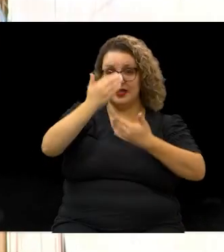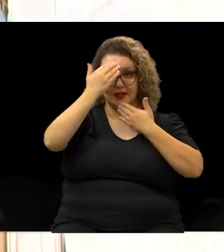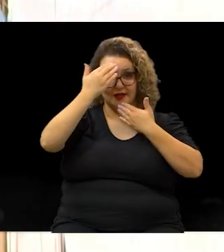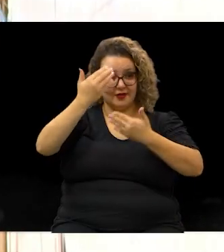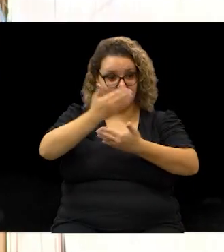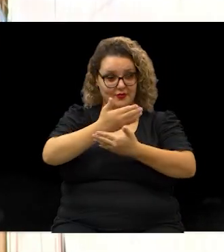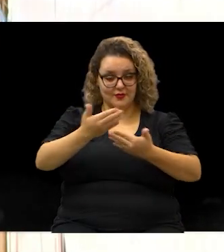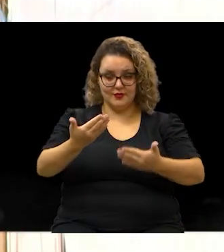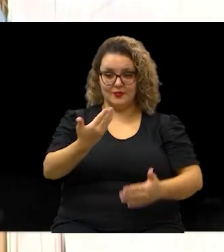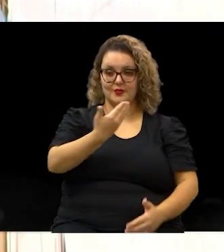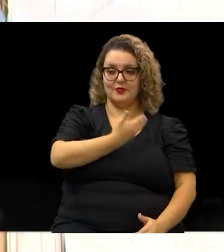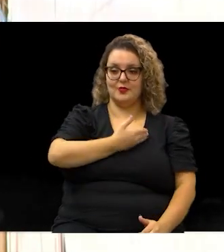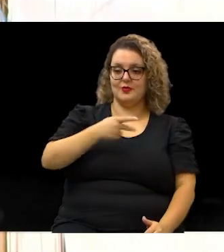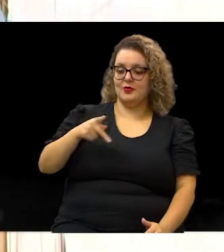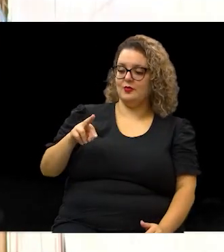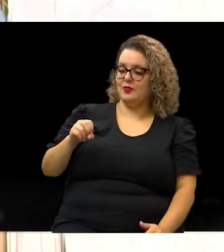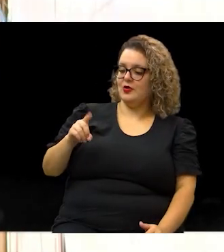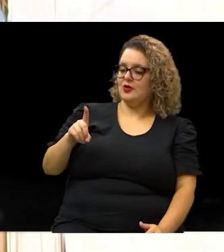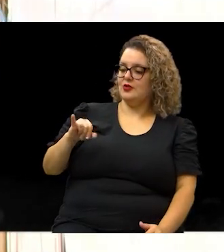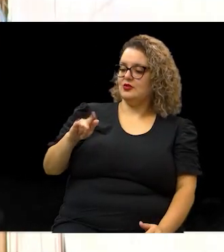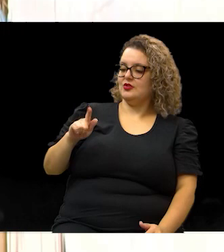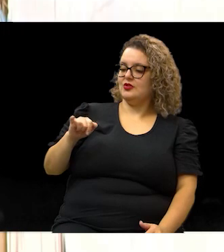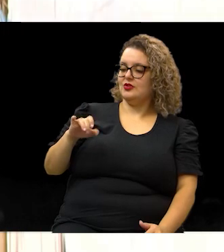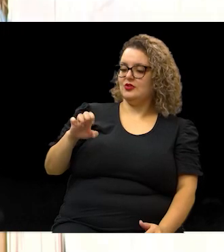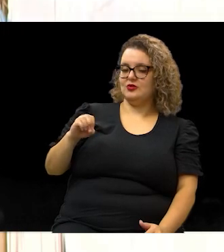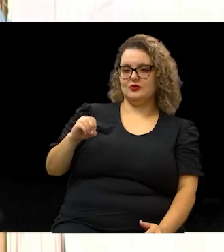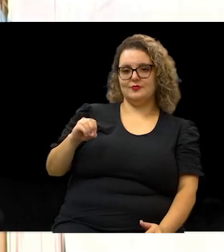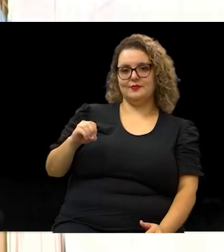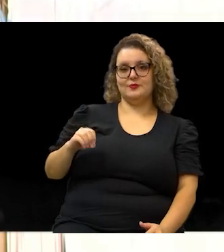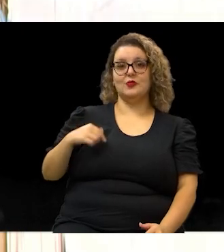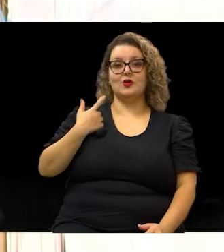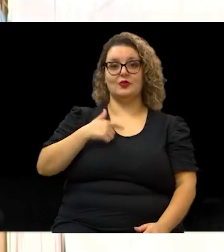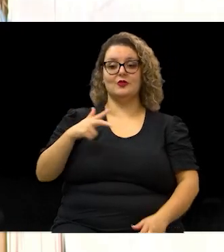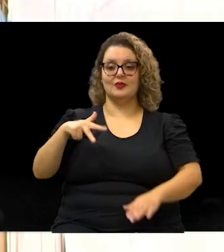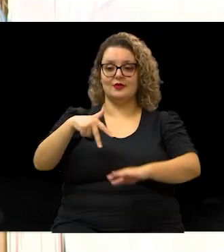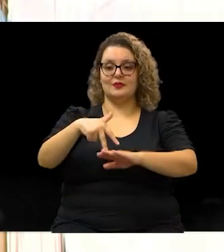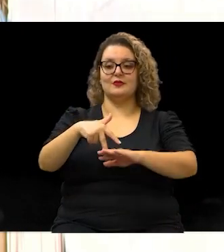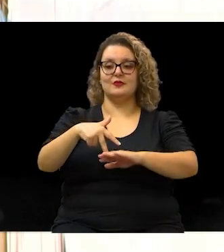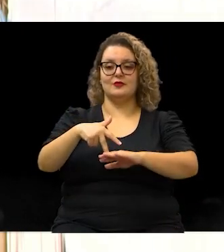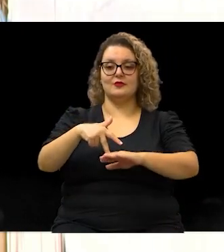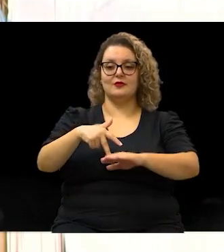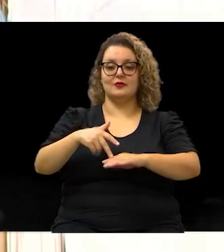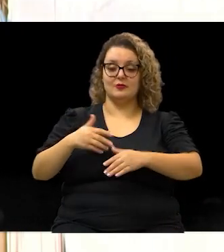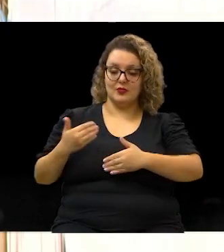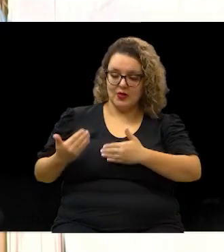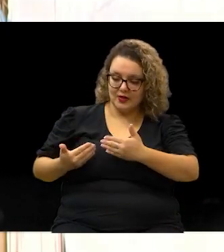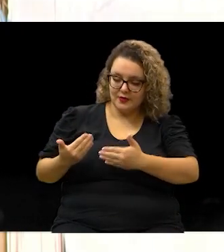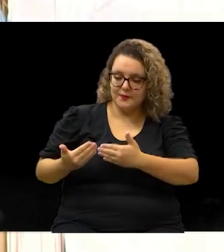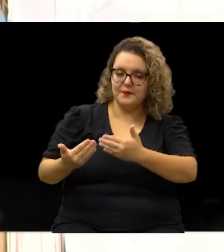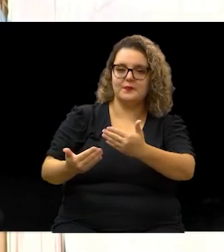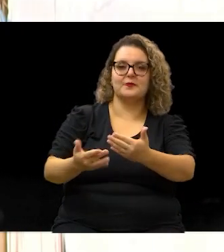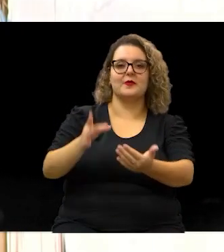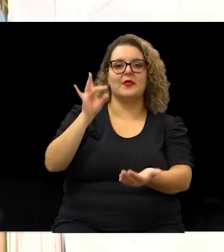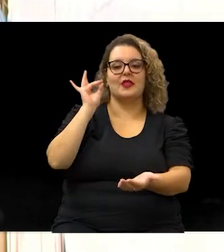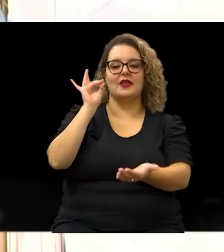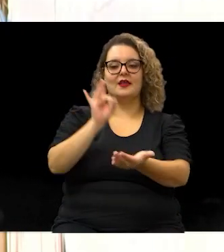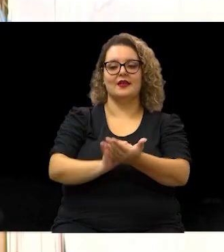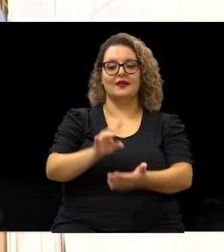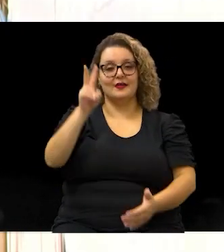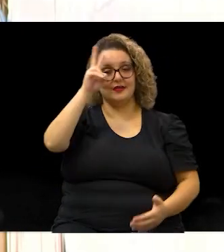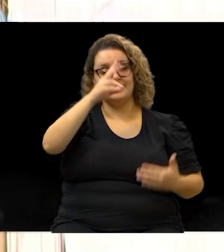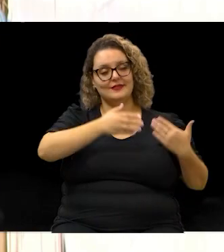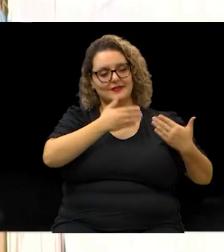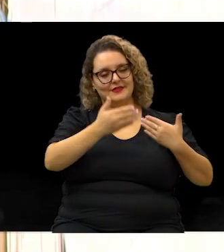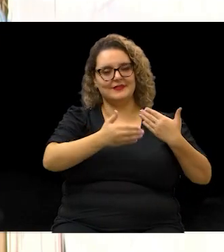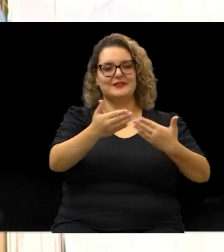ao meu amigo Prodígio, porque estamos aí para perpetuar a verdadeira história